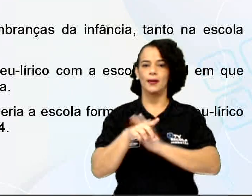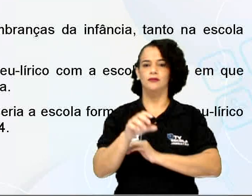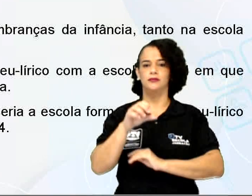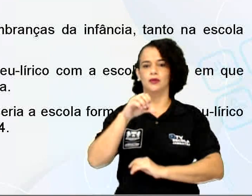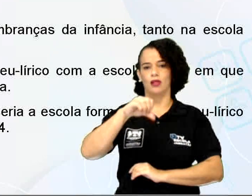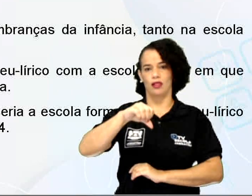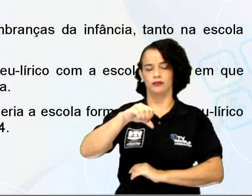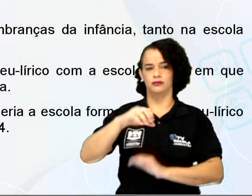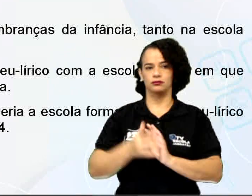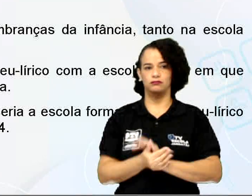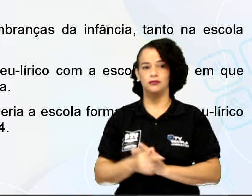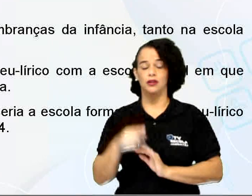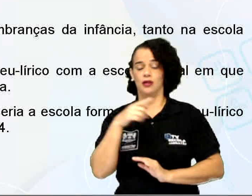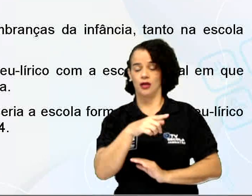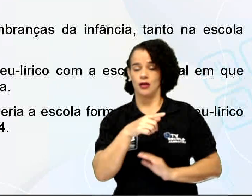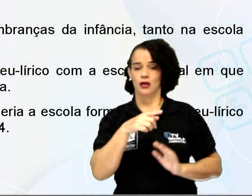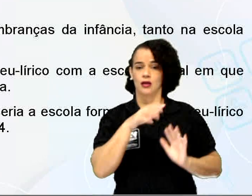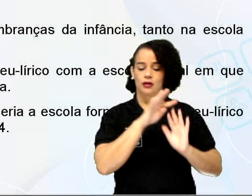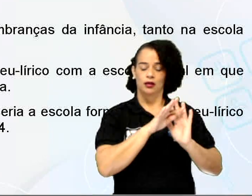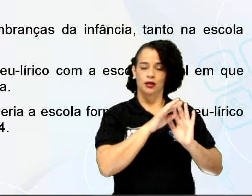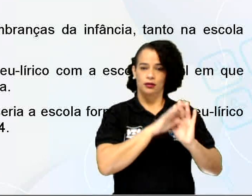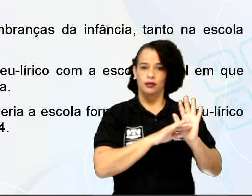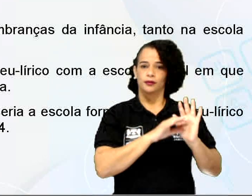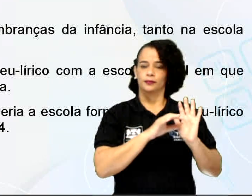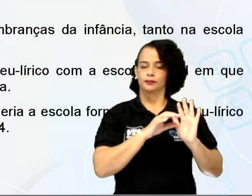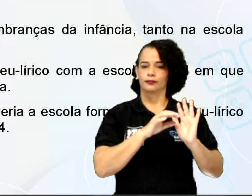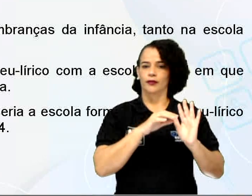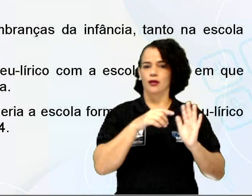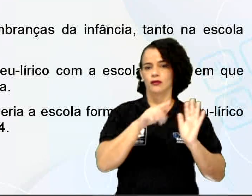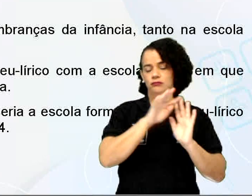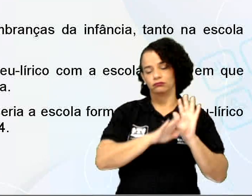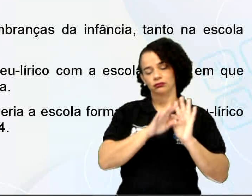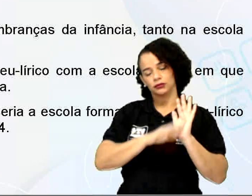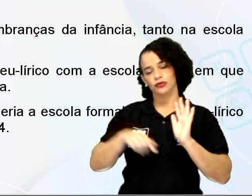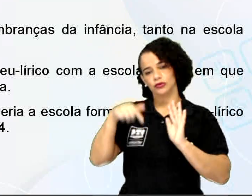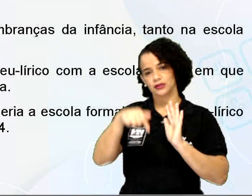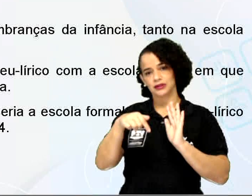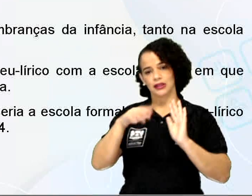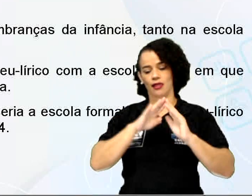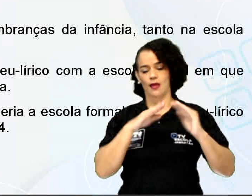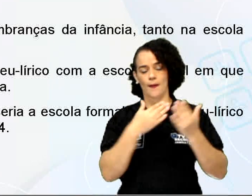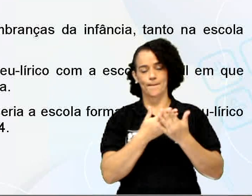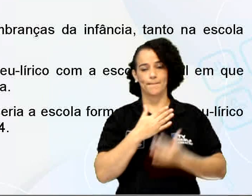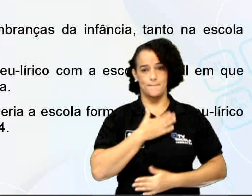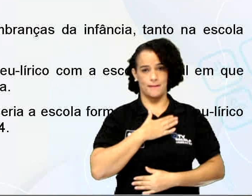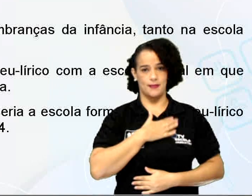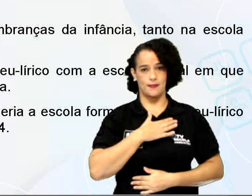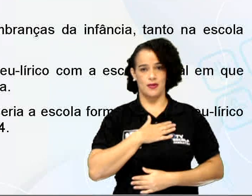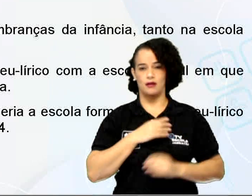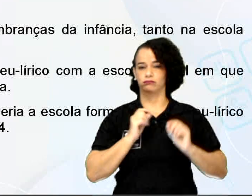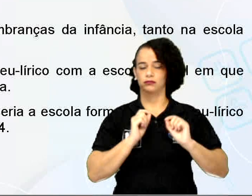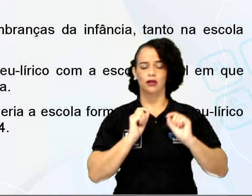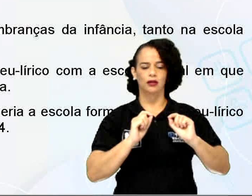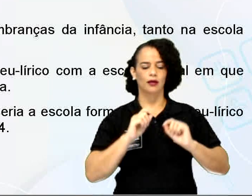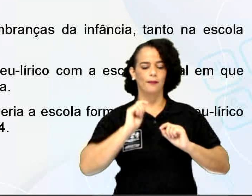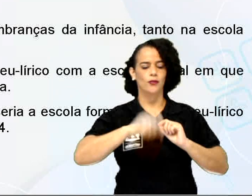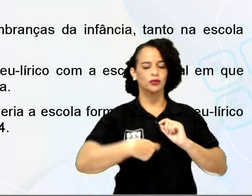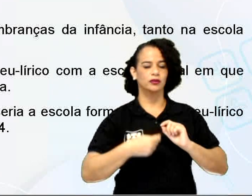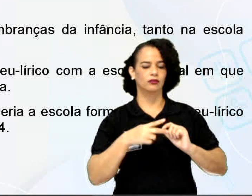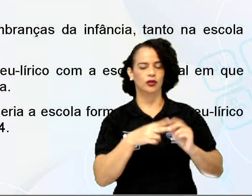do título do texto 7, que é Minha Escola, só podemos inferir que... Então, o é possível a gente